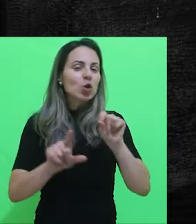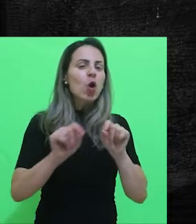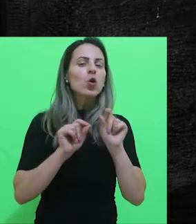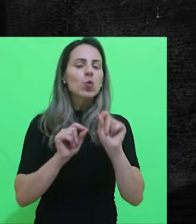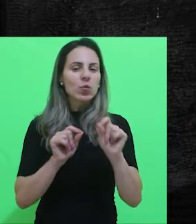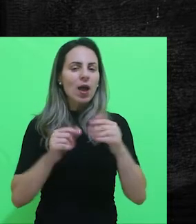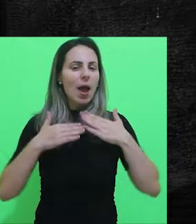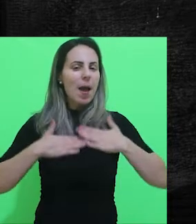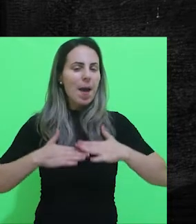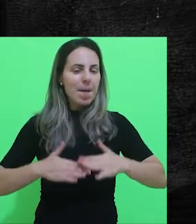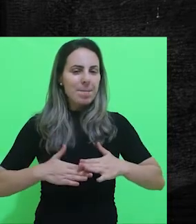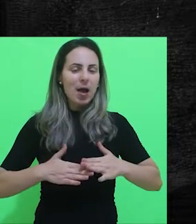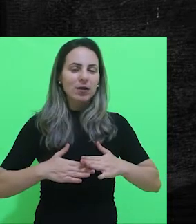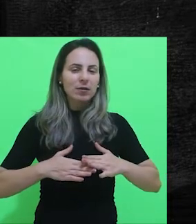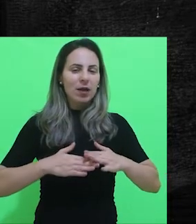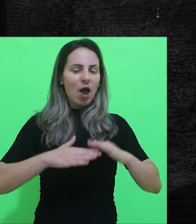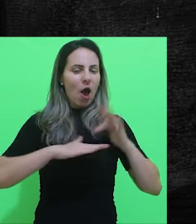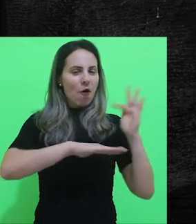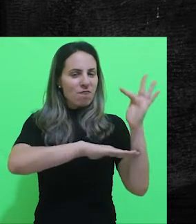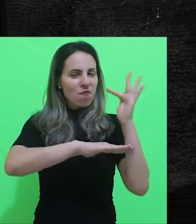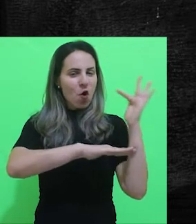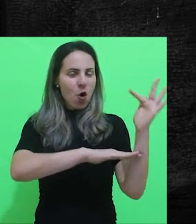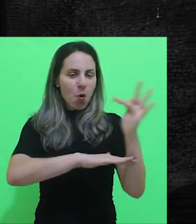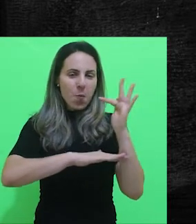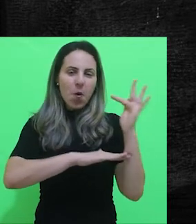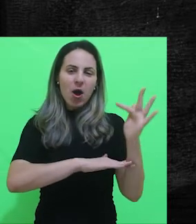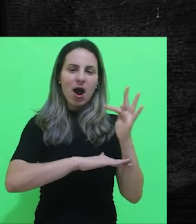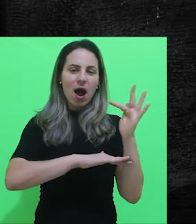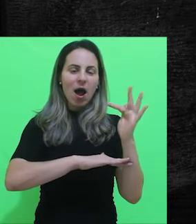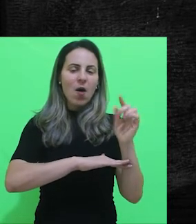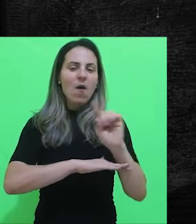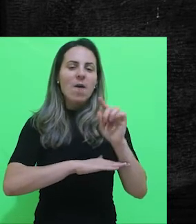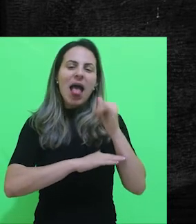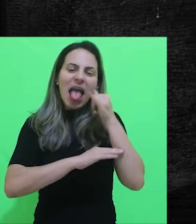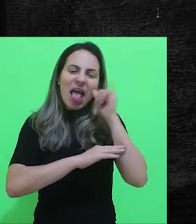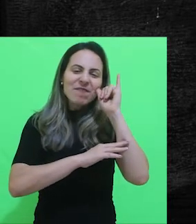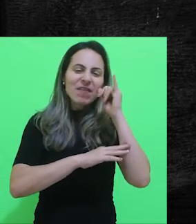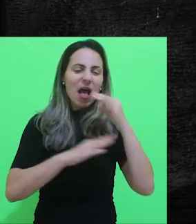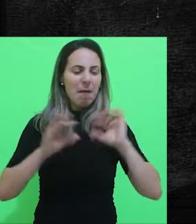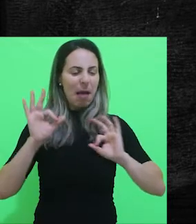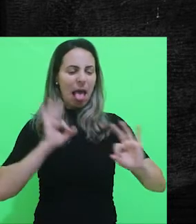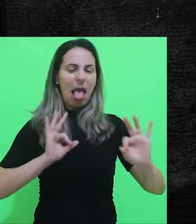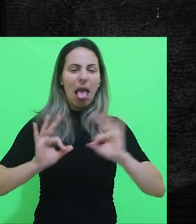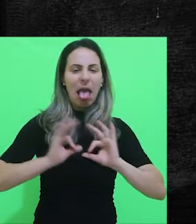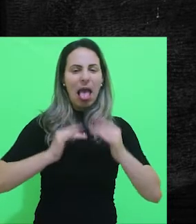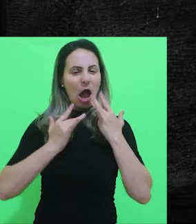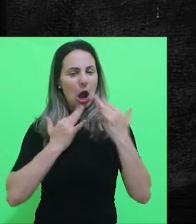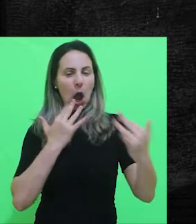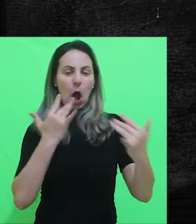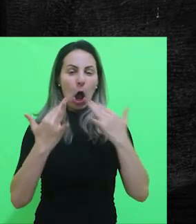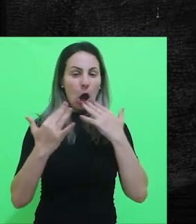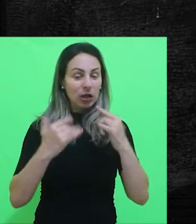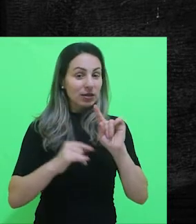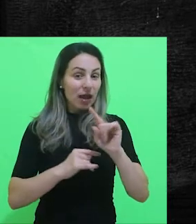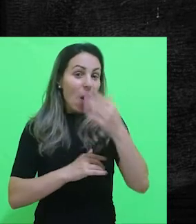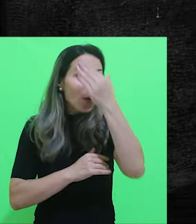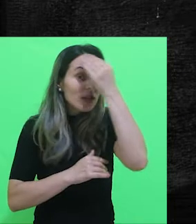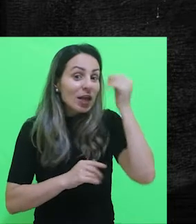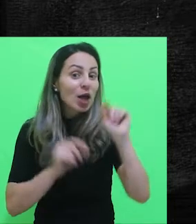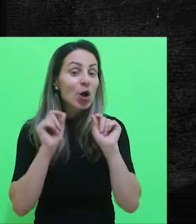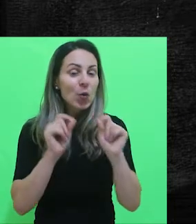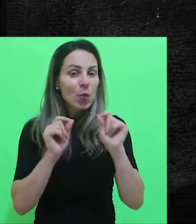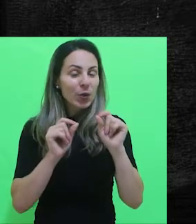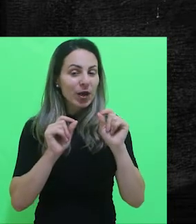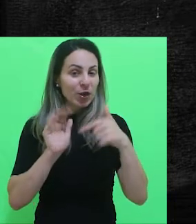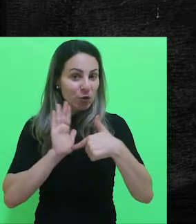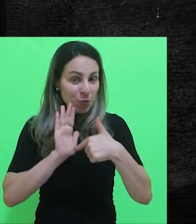ao traje social, ao traje esporte fino, evite roupas chamativas, mas não se esqueça também de